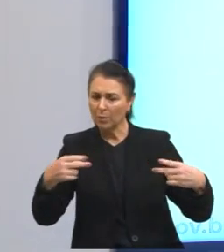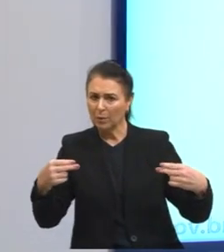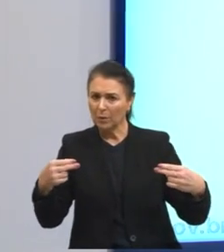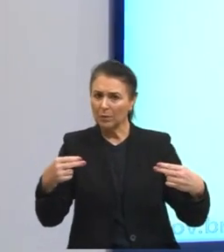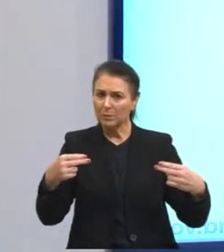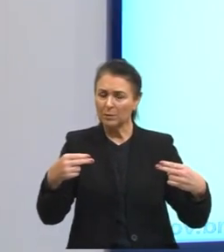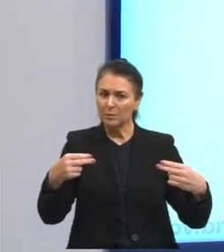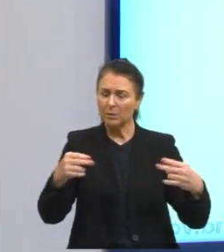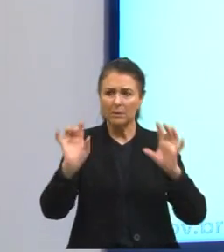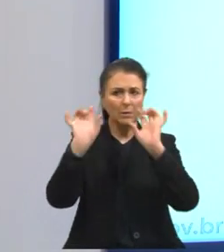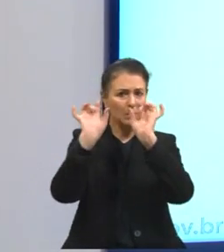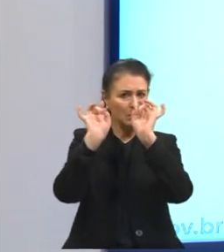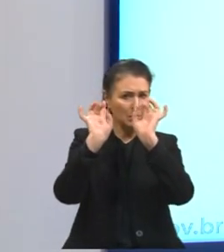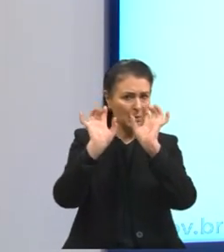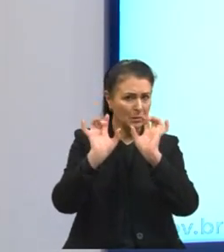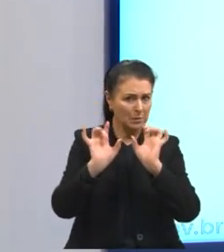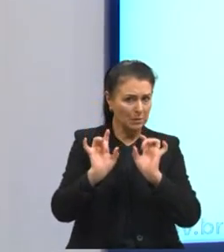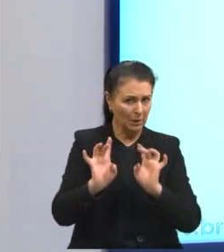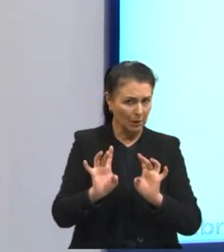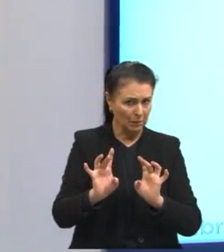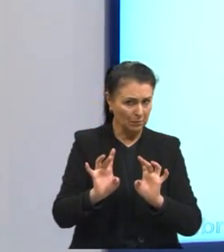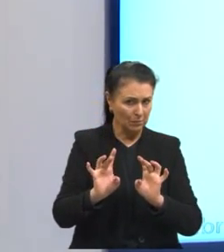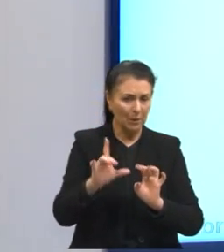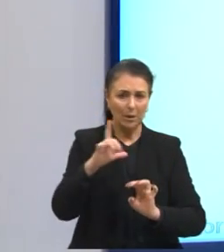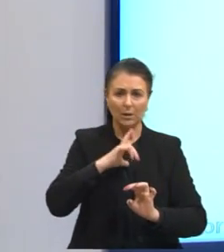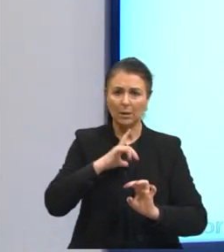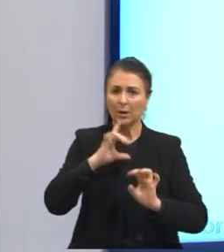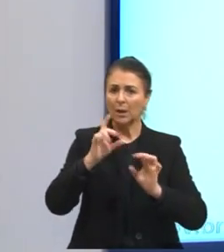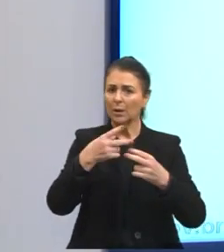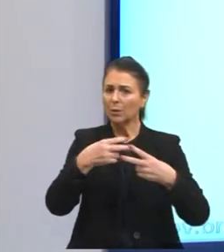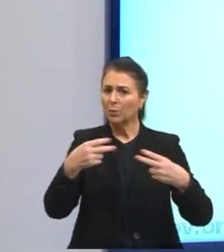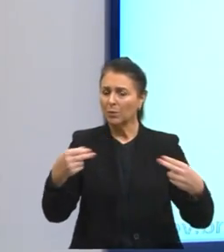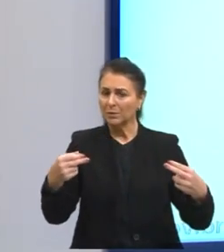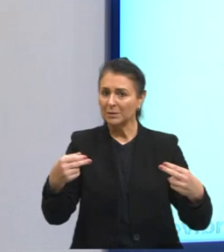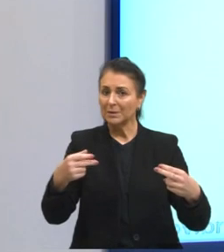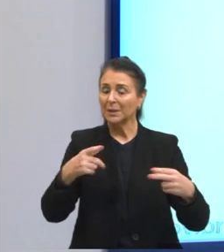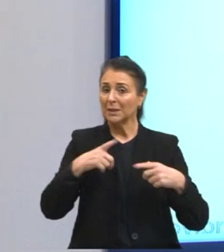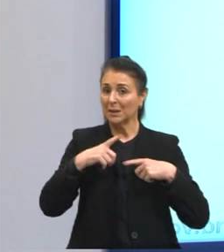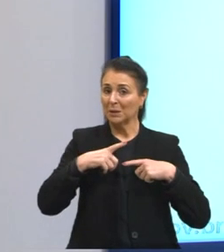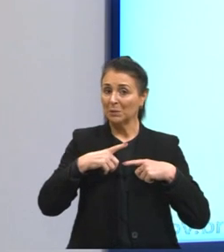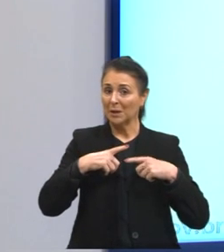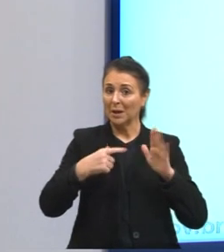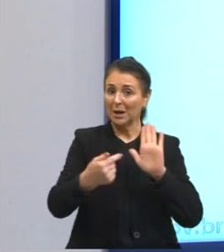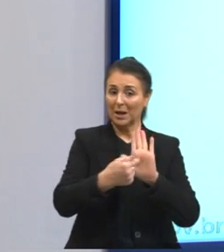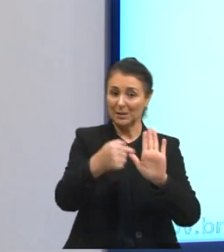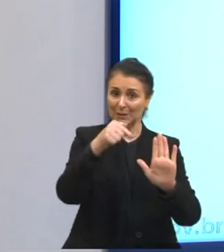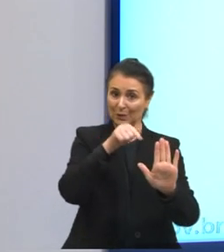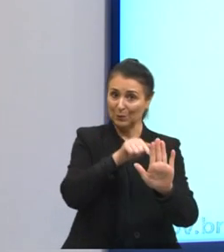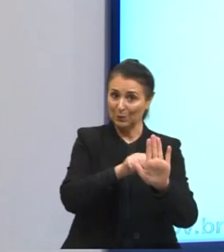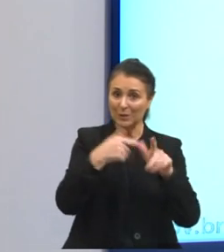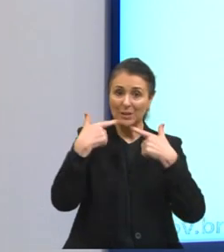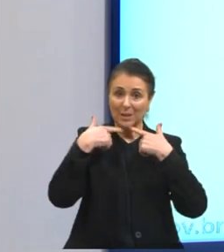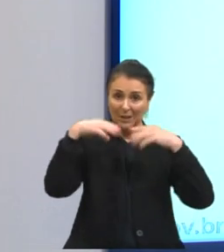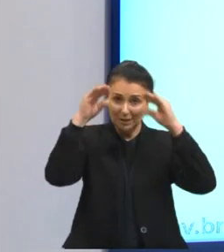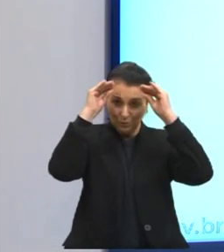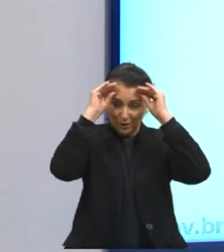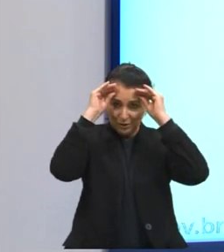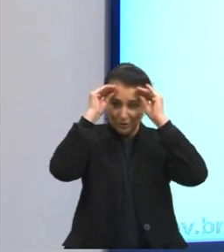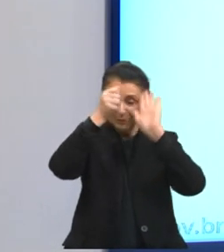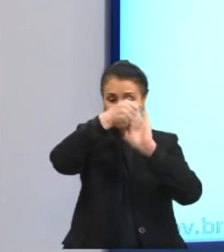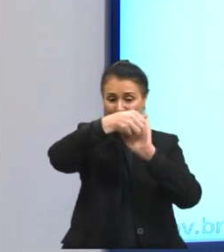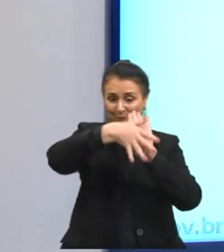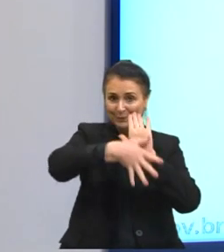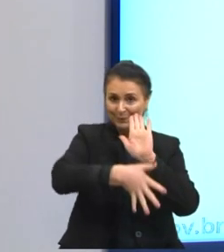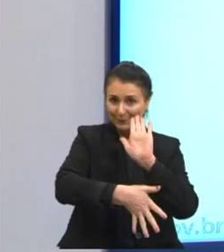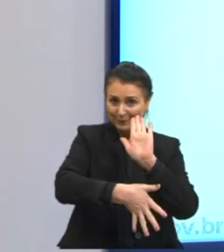a expressividade. Diferentes recursos como as figuras de linguagem, a intenção do